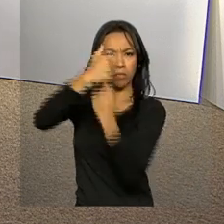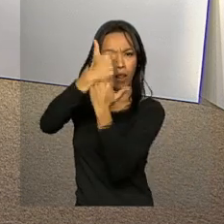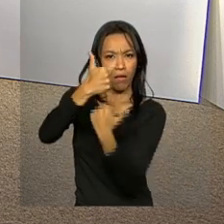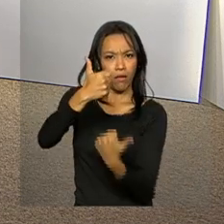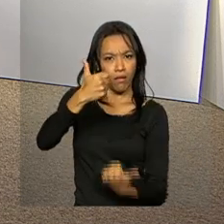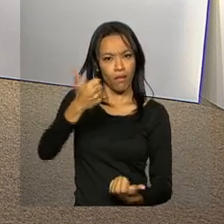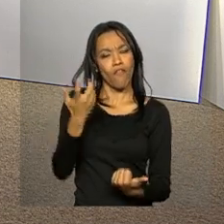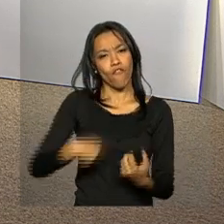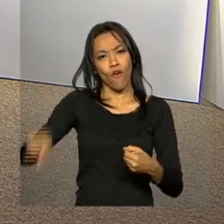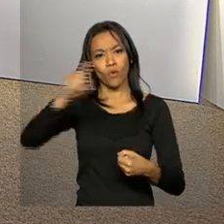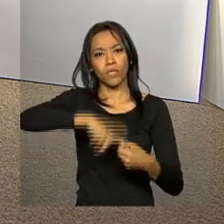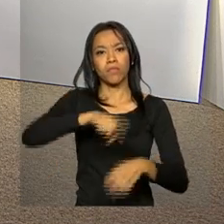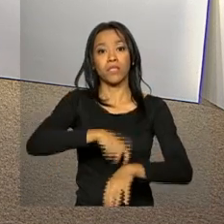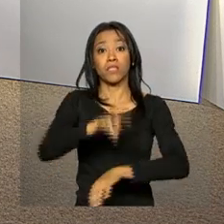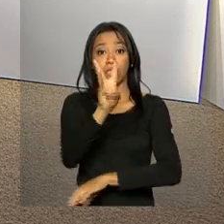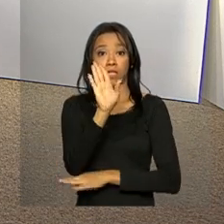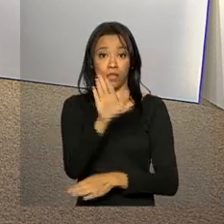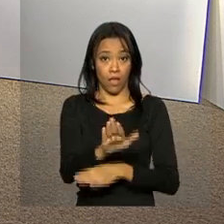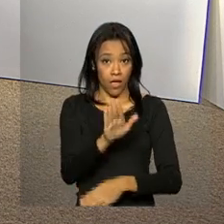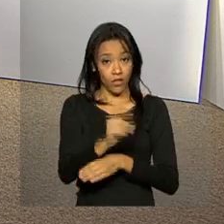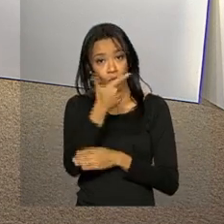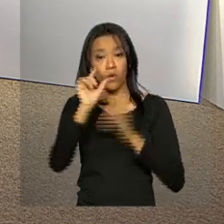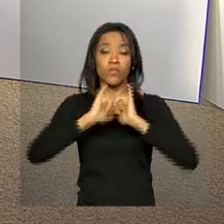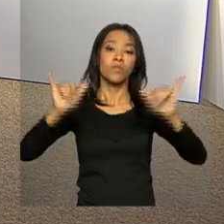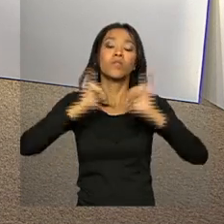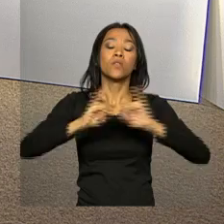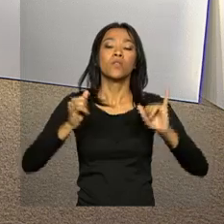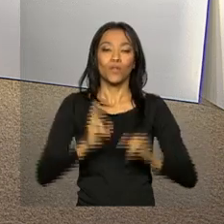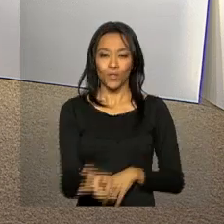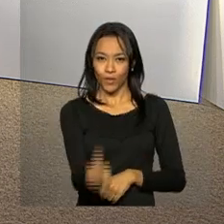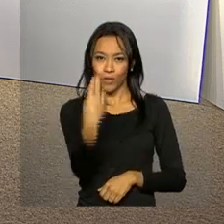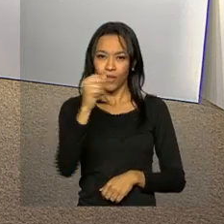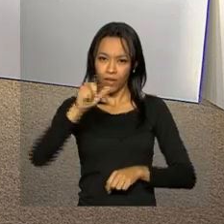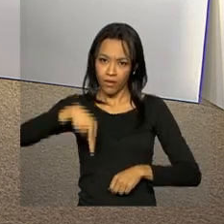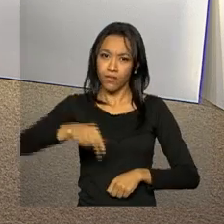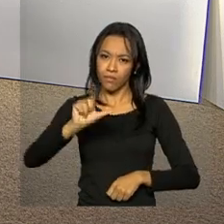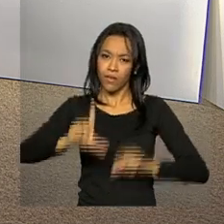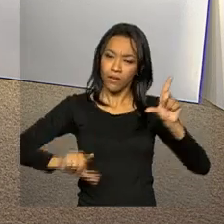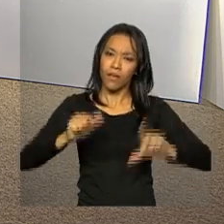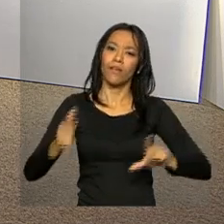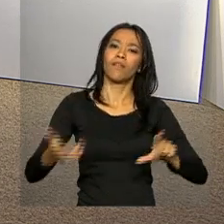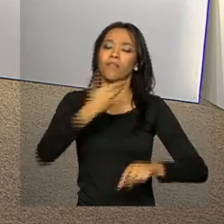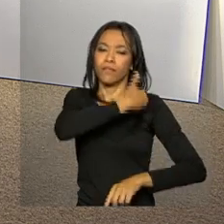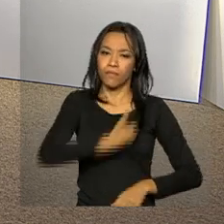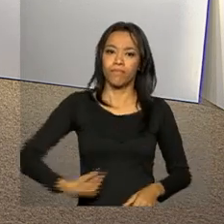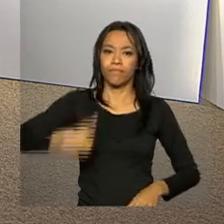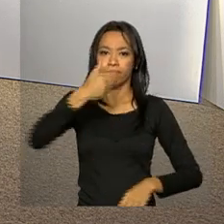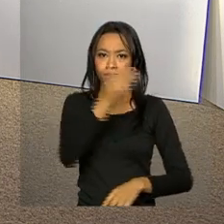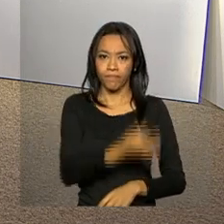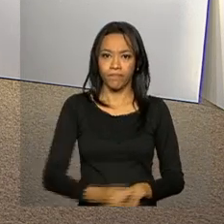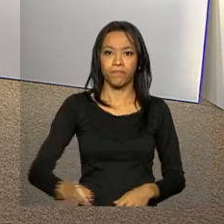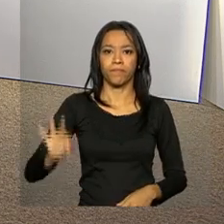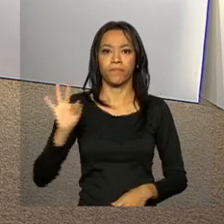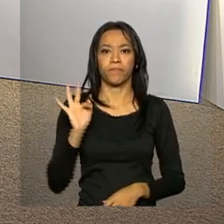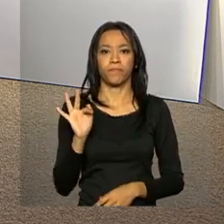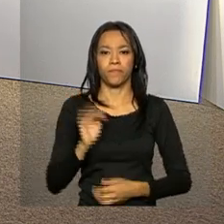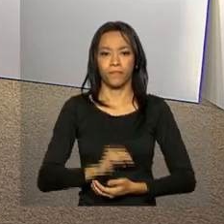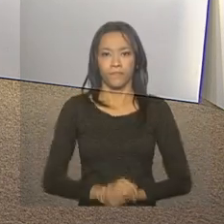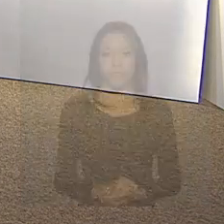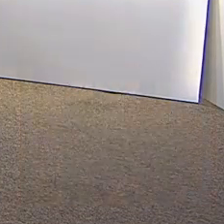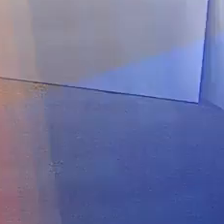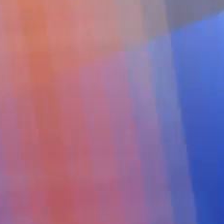desta manhã. Voltamos às três da tarde com outras notícias. Continue com a gente aqui na NBR, na TV do Governo Federal.